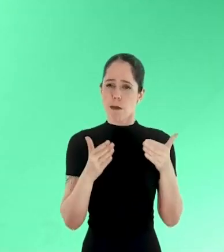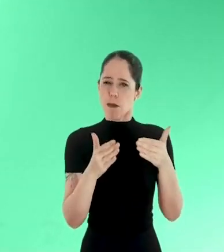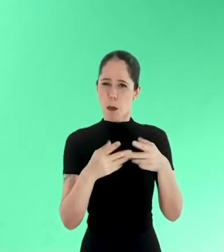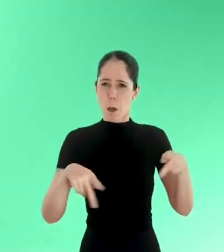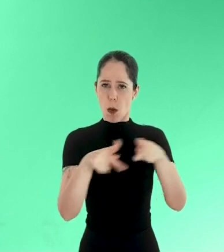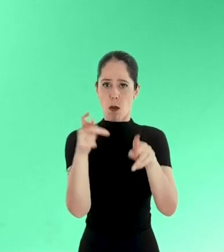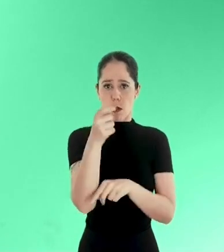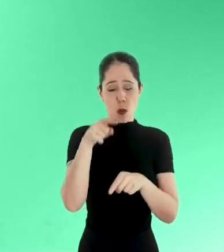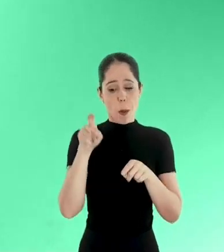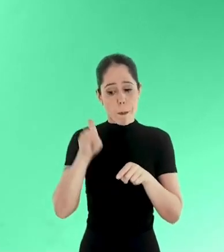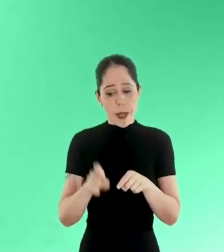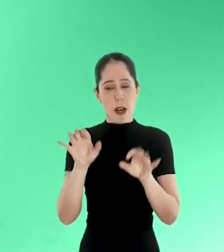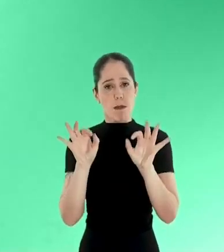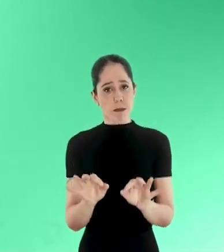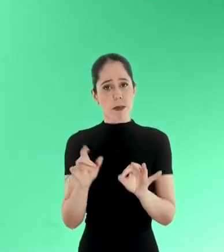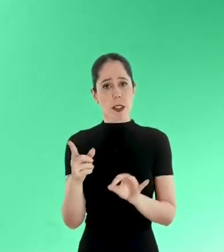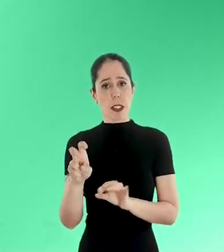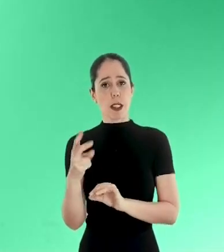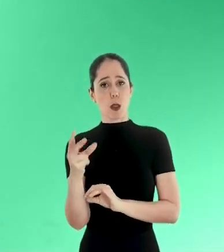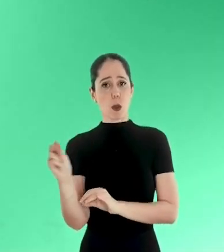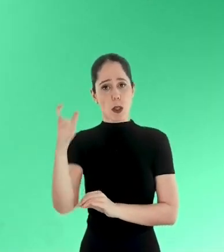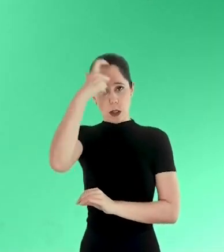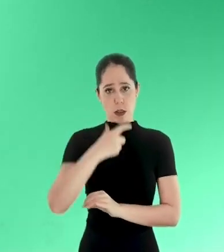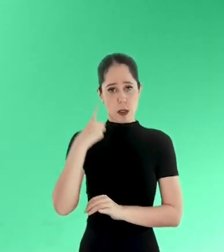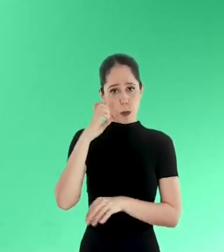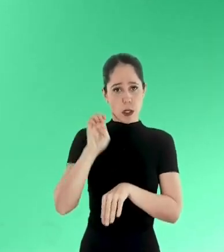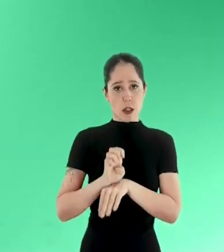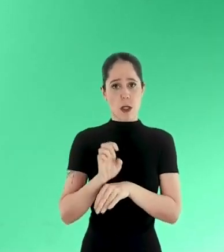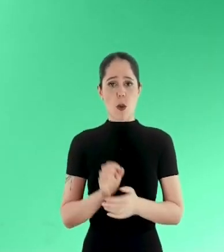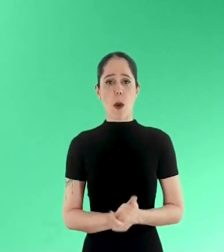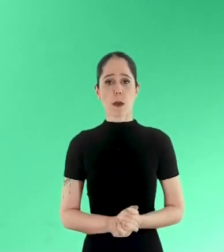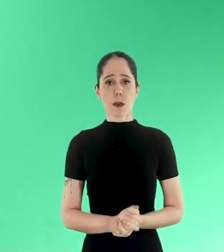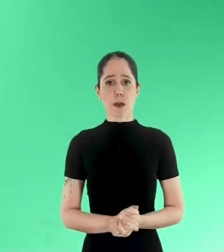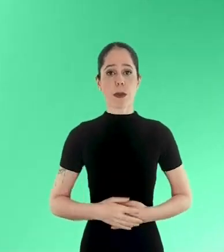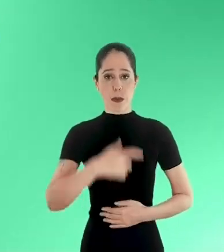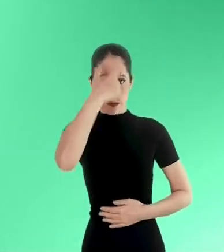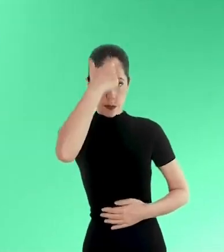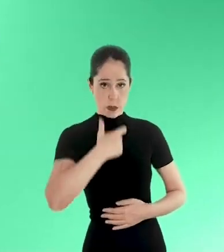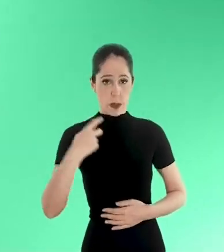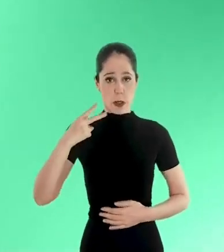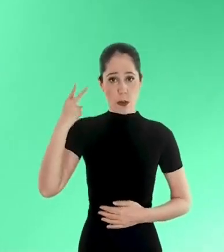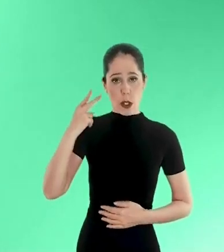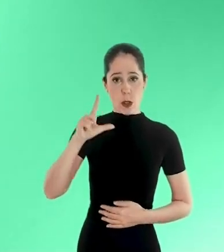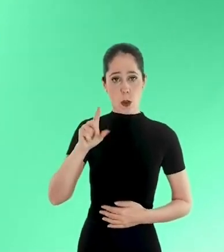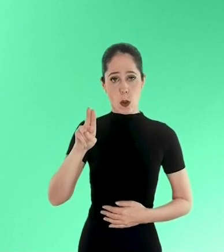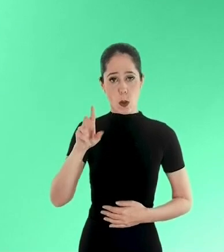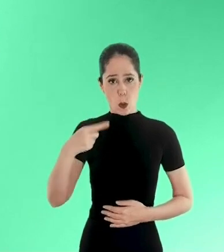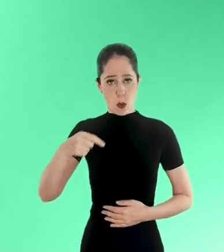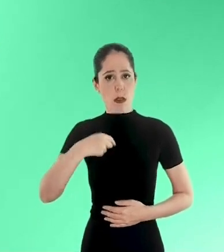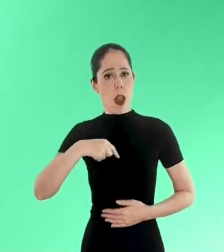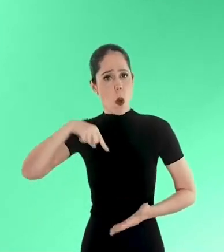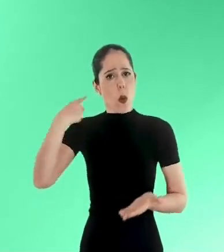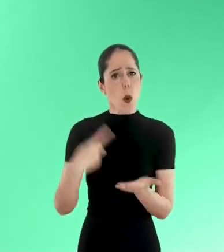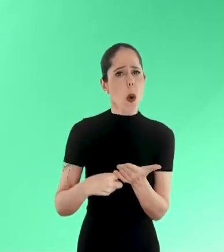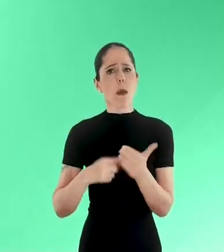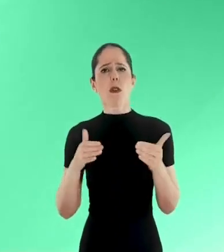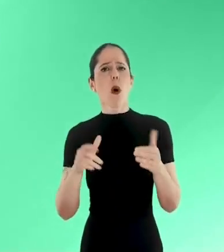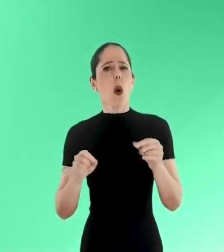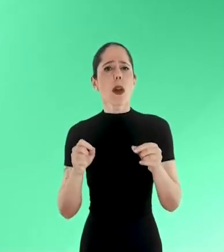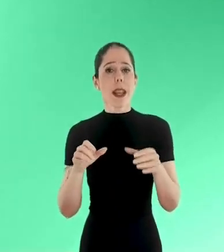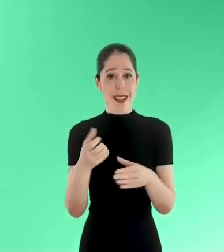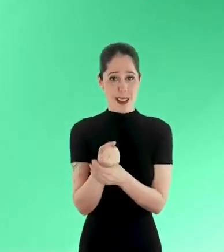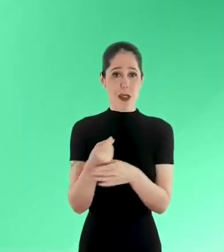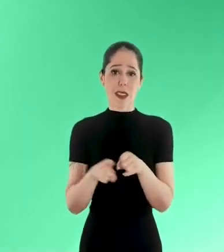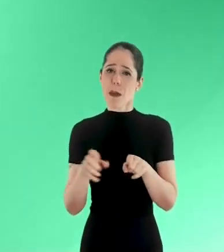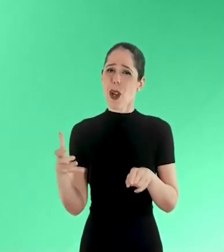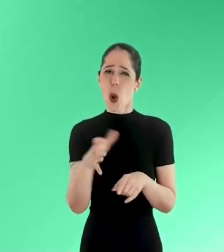com os gaúchos. Confirma! 15, 200, Edilson Brunet, deputado estadual. Sou o vereador Luz, terei compromisso com